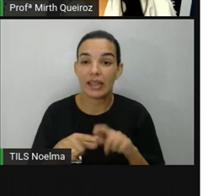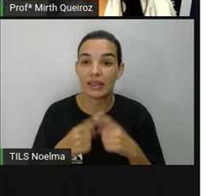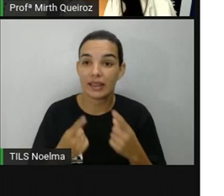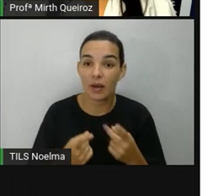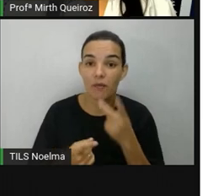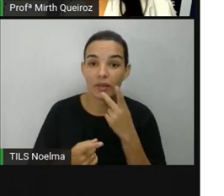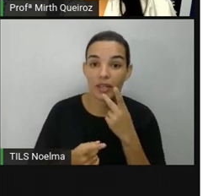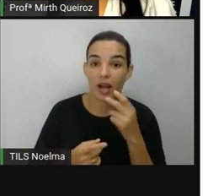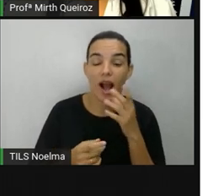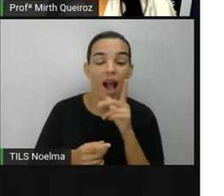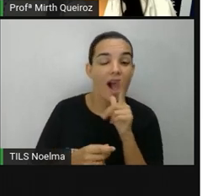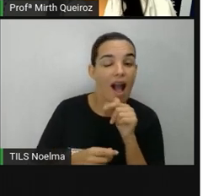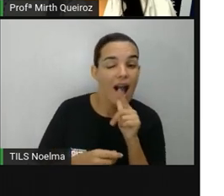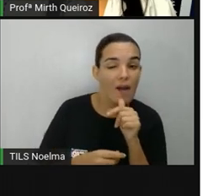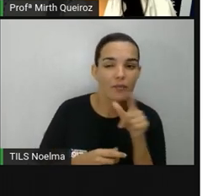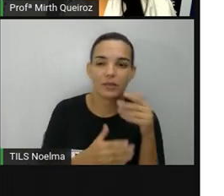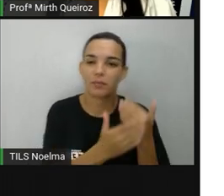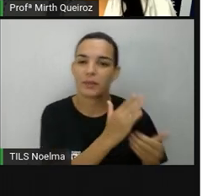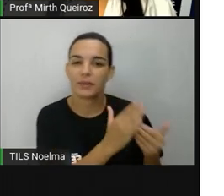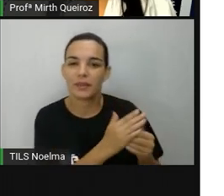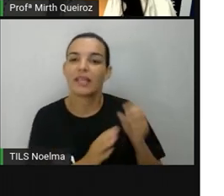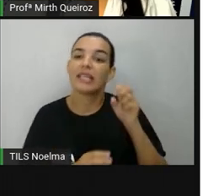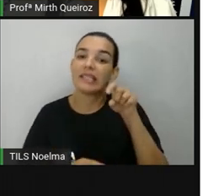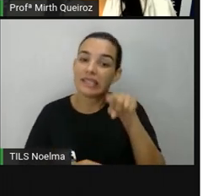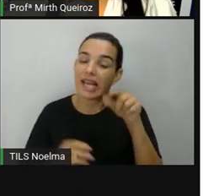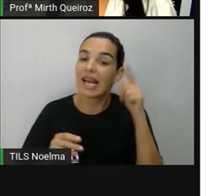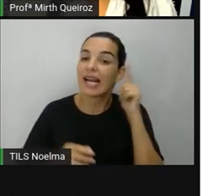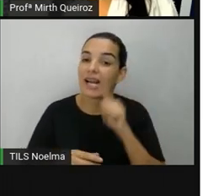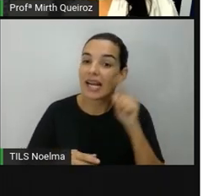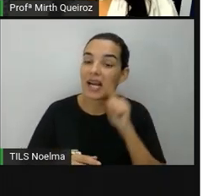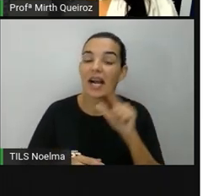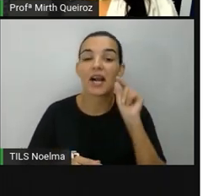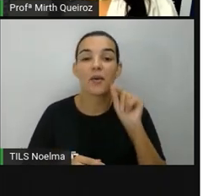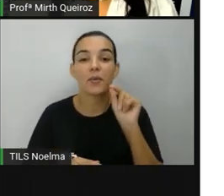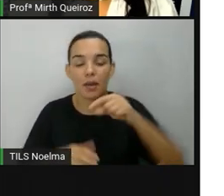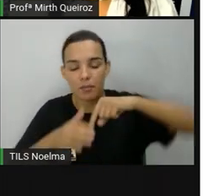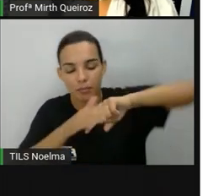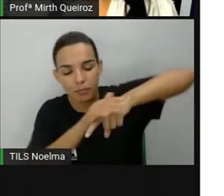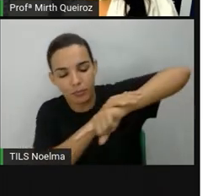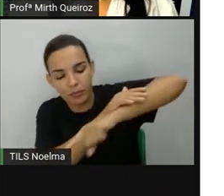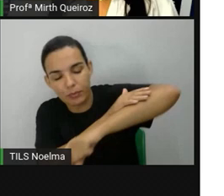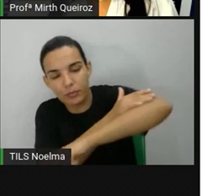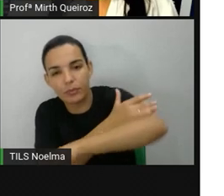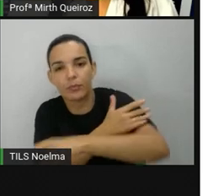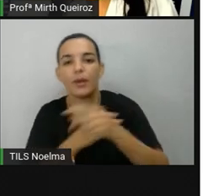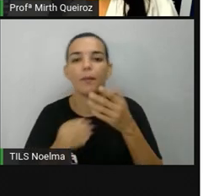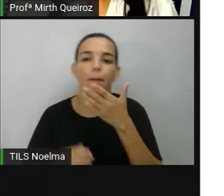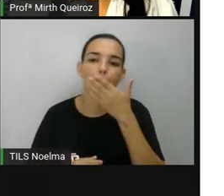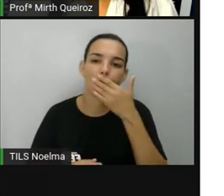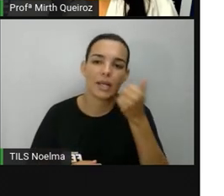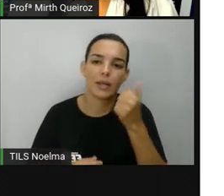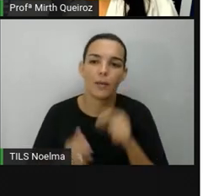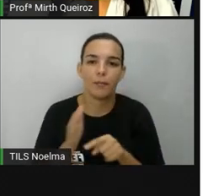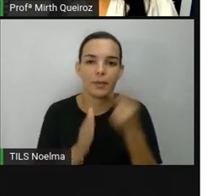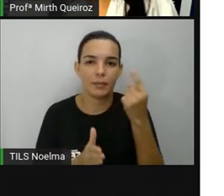a gente iria dizer água. E ganha, sim, quem afundar as embarcações primeiro.